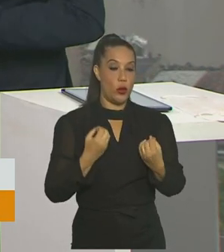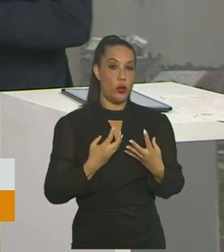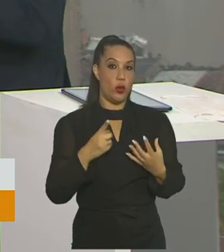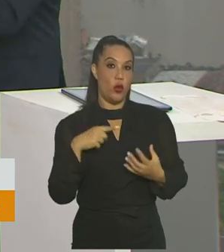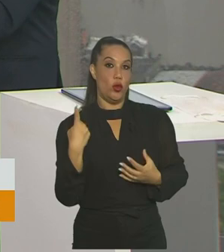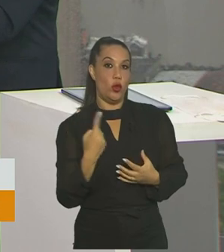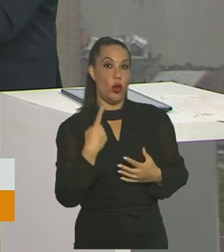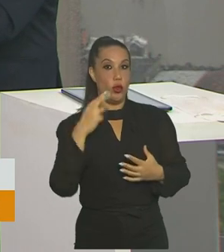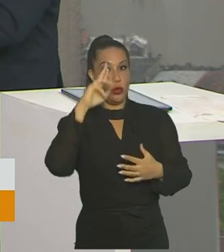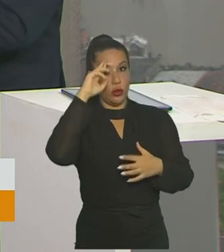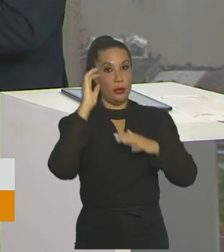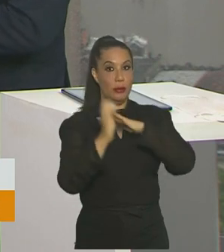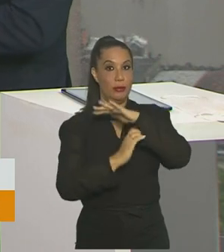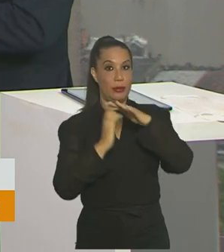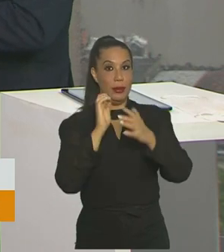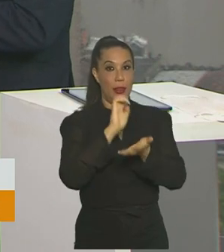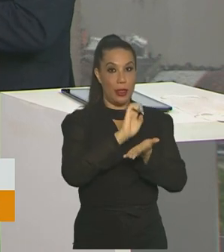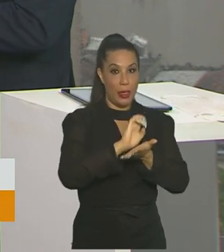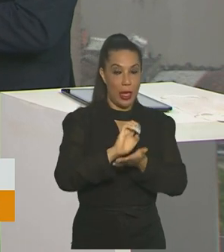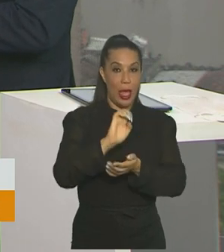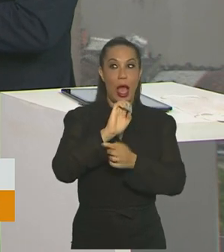nosso empresário a exportar.